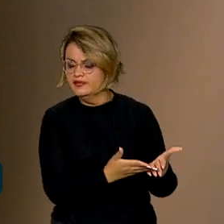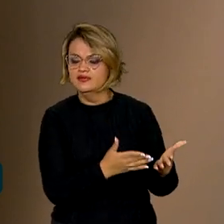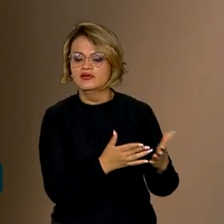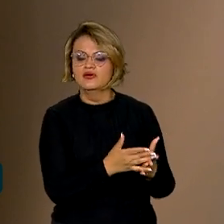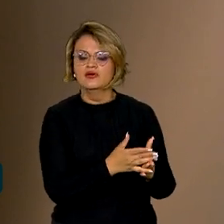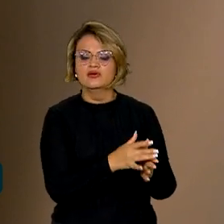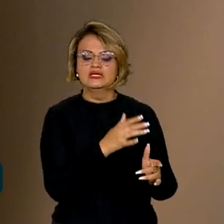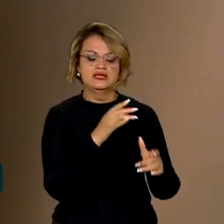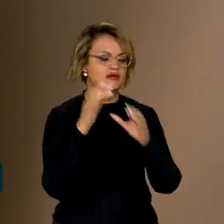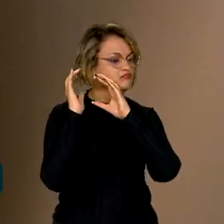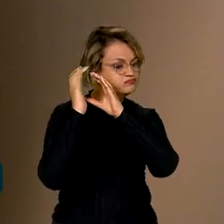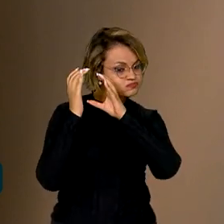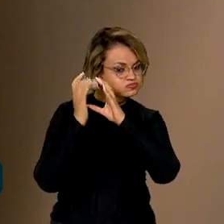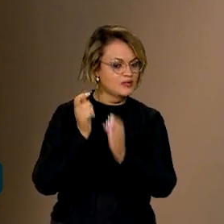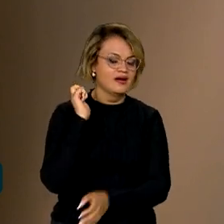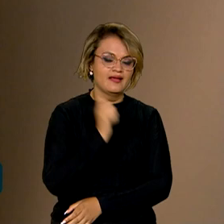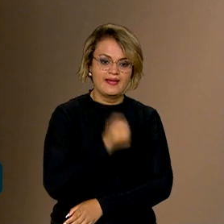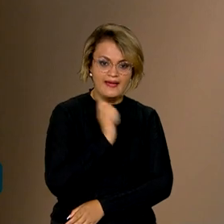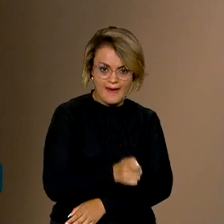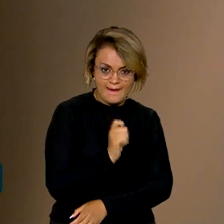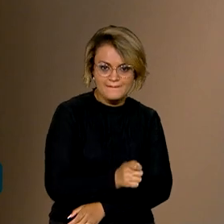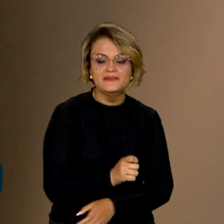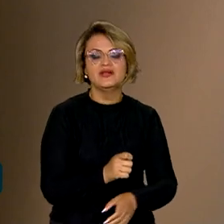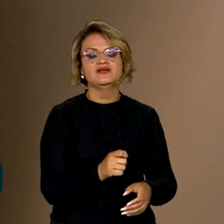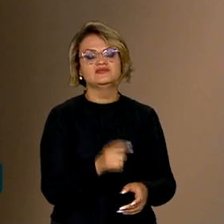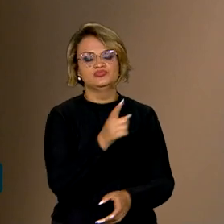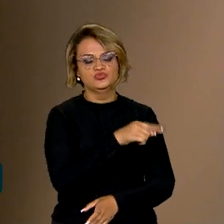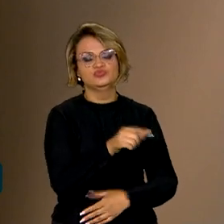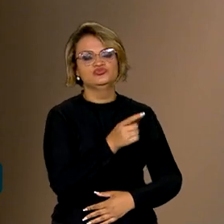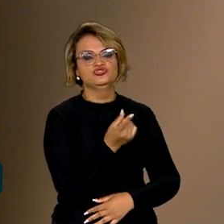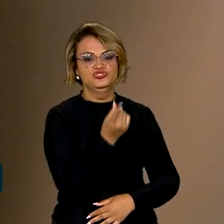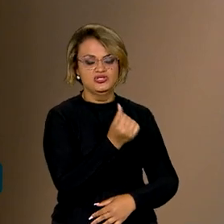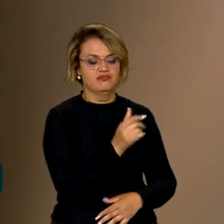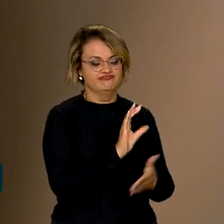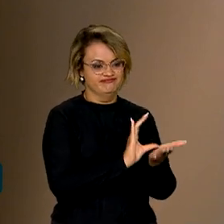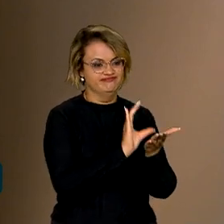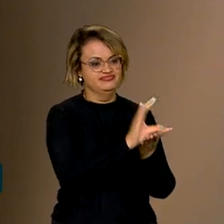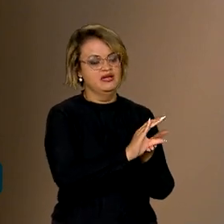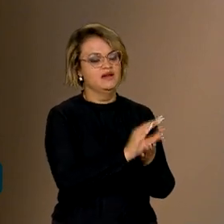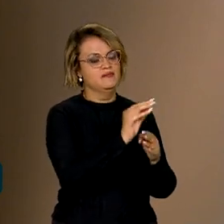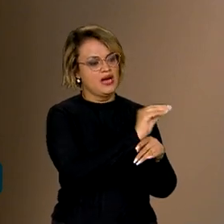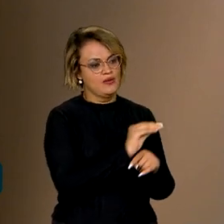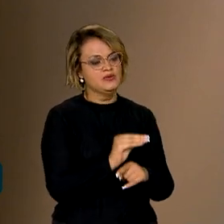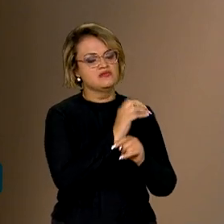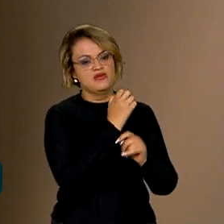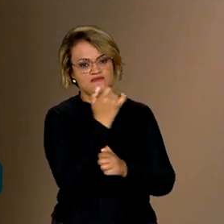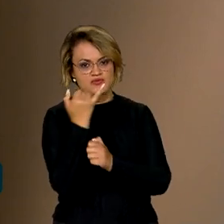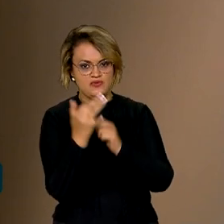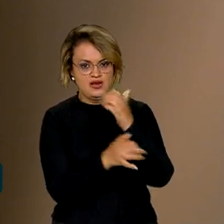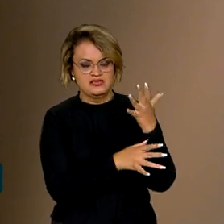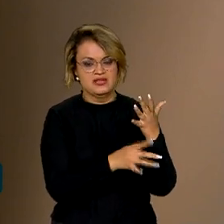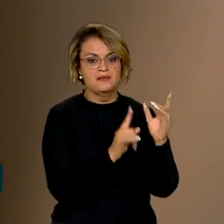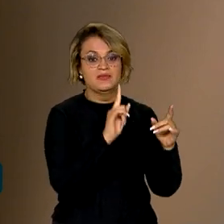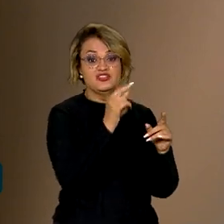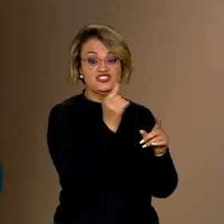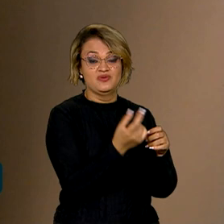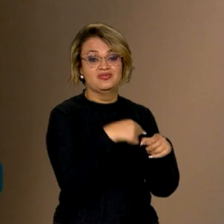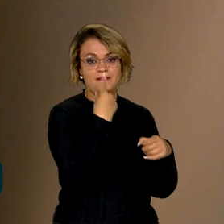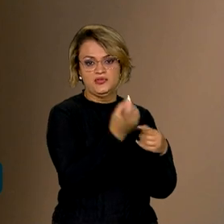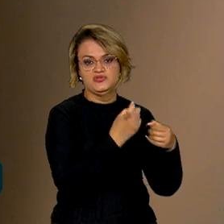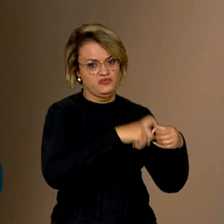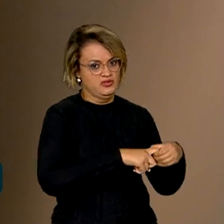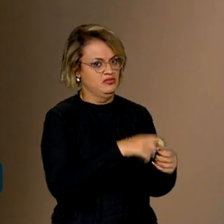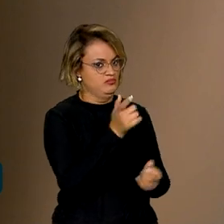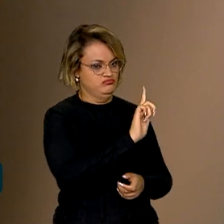quebradeiras de coco, podem estar recebendo esses recursos para manter a floresta em pé, mas não precisam devolver o dinheiro. Ou seja,